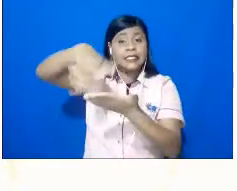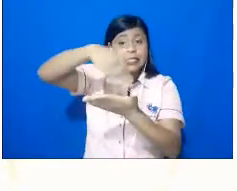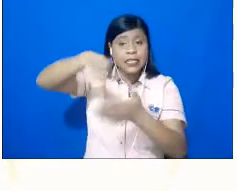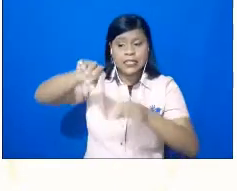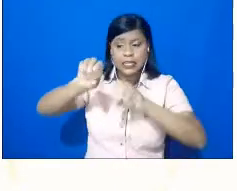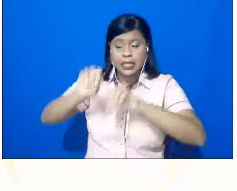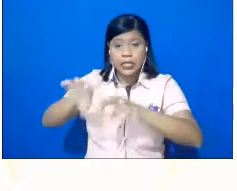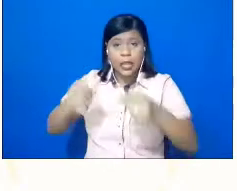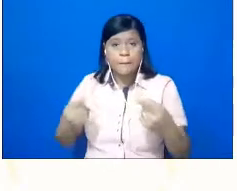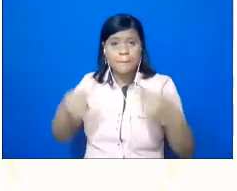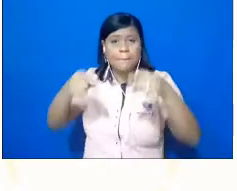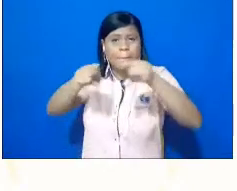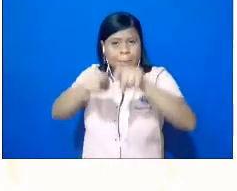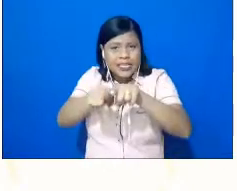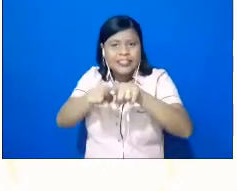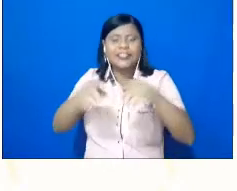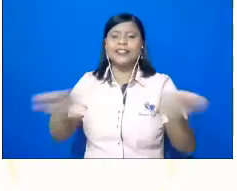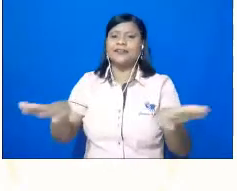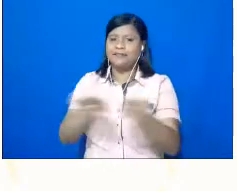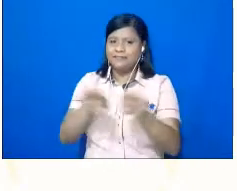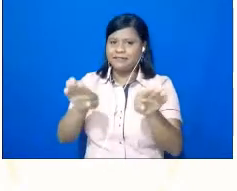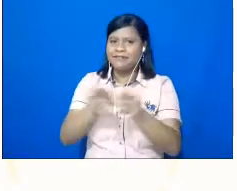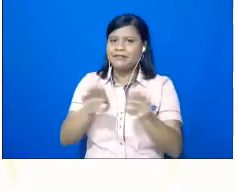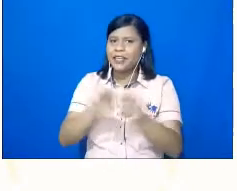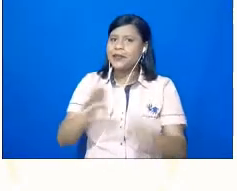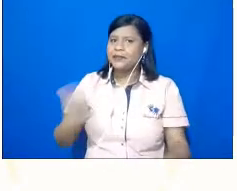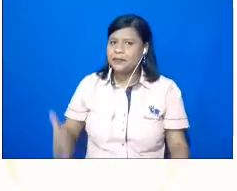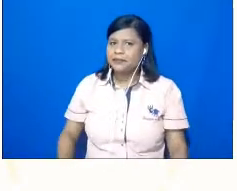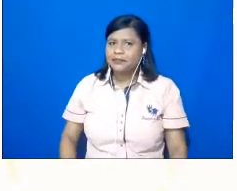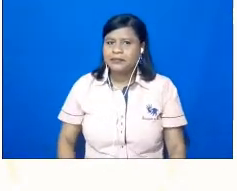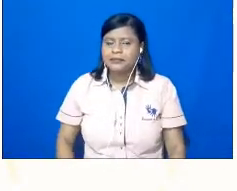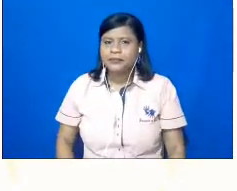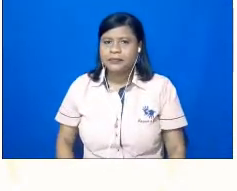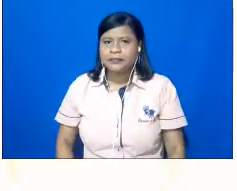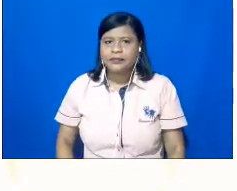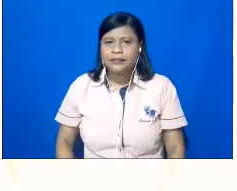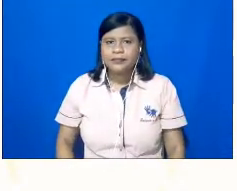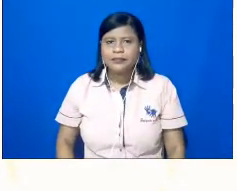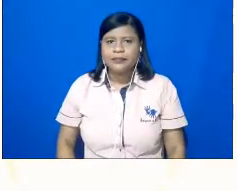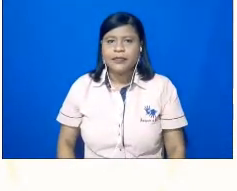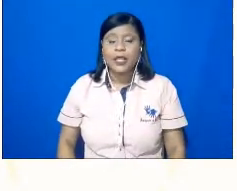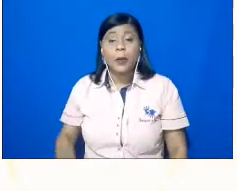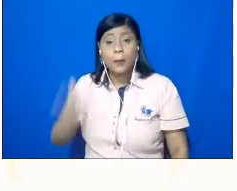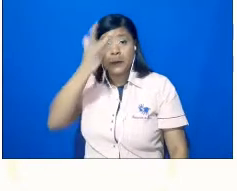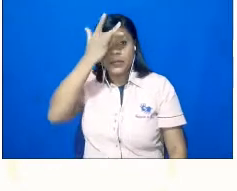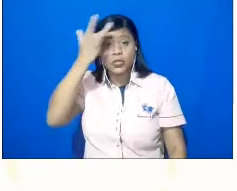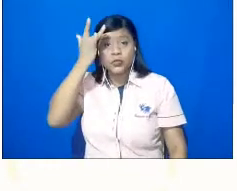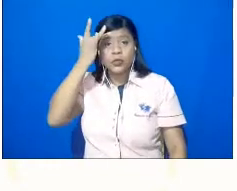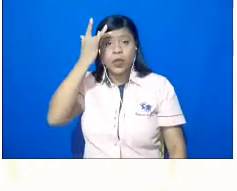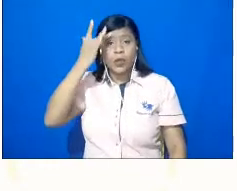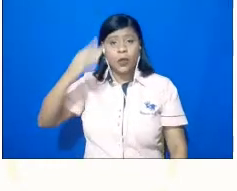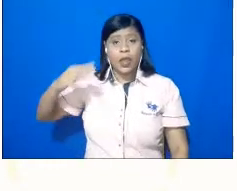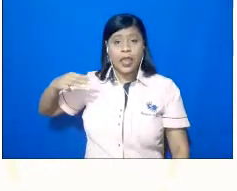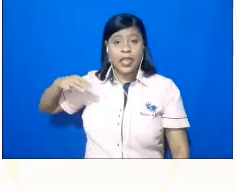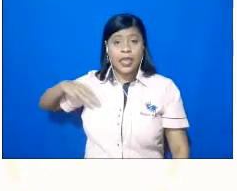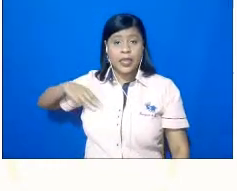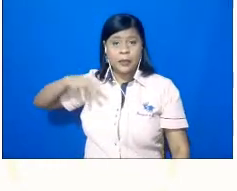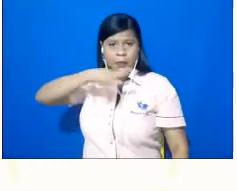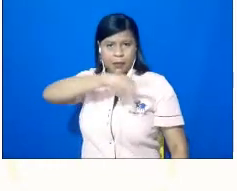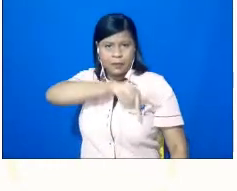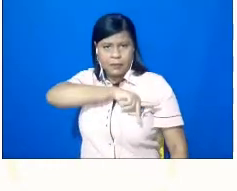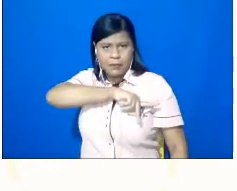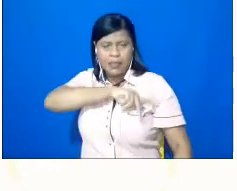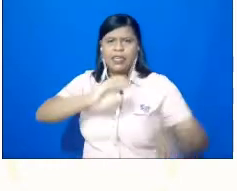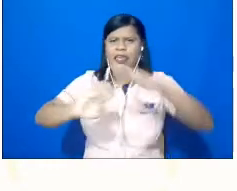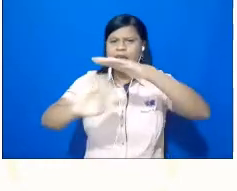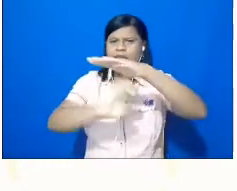parceira, essa imagem do pessoal do Ministério Público, das empresas portuárias,